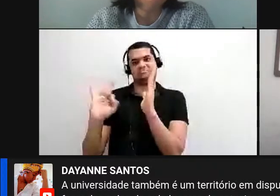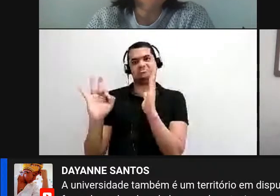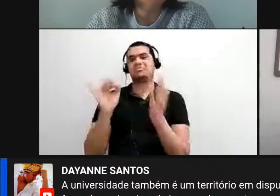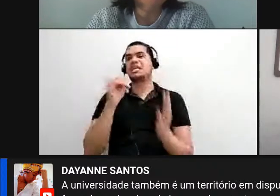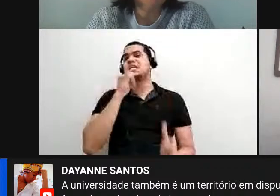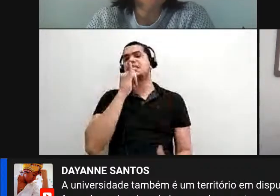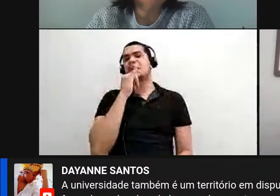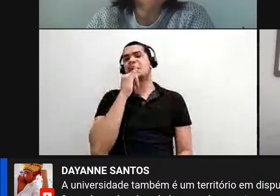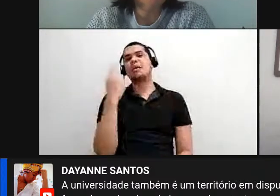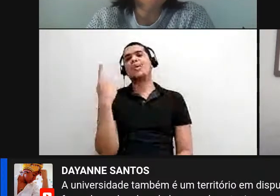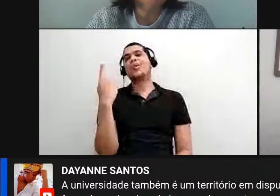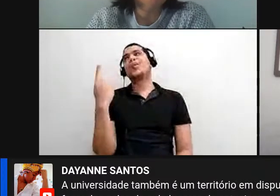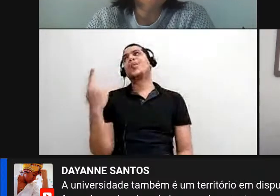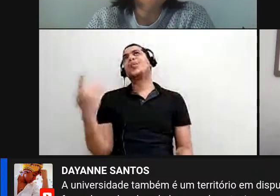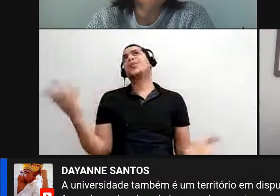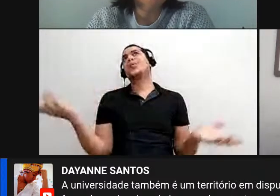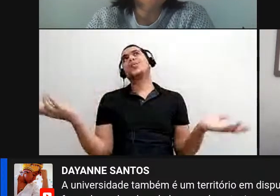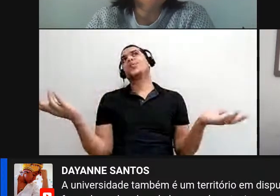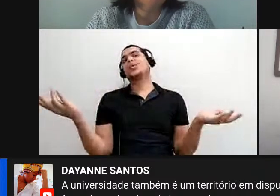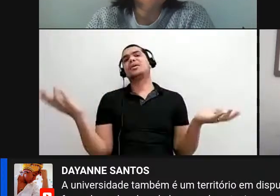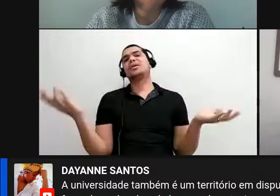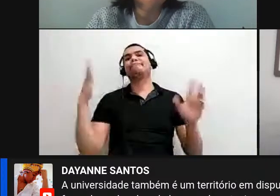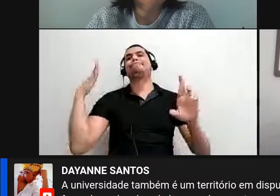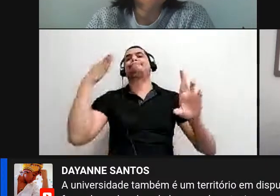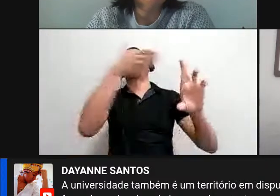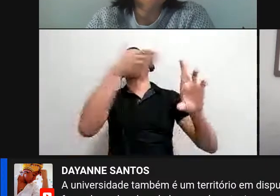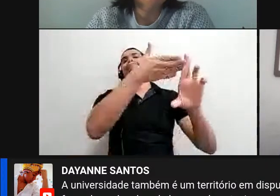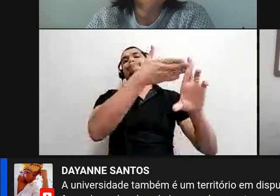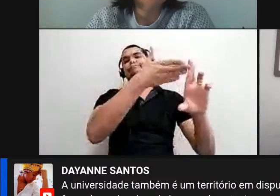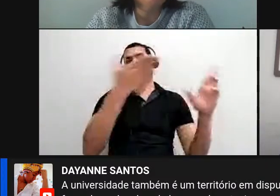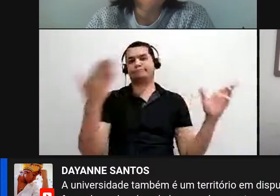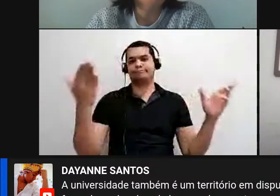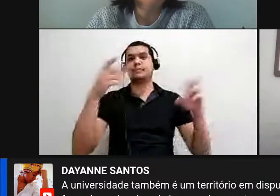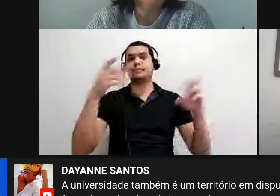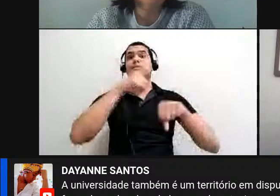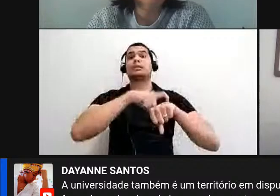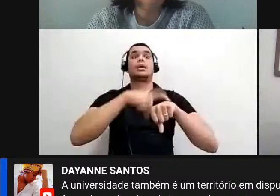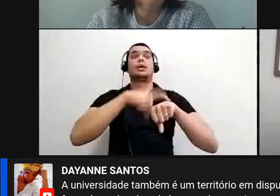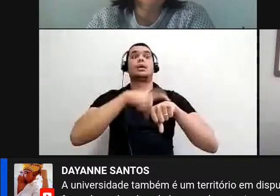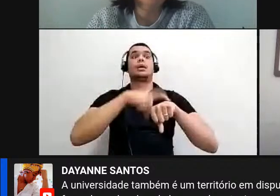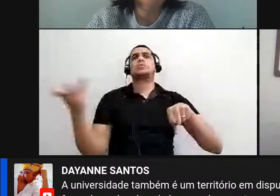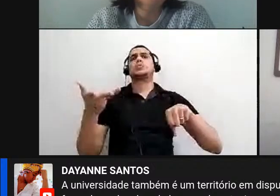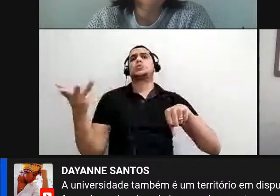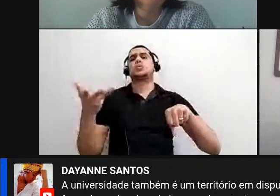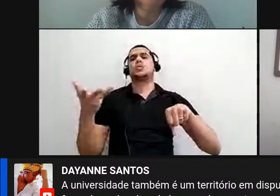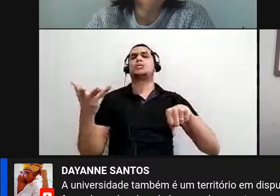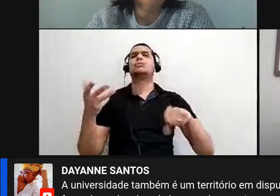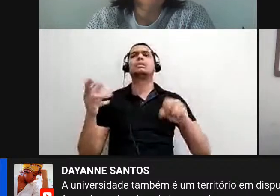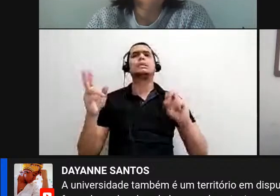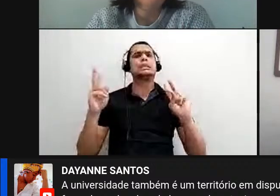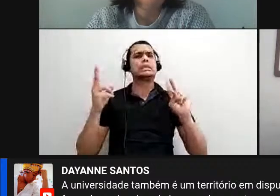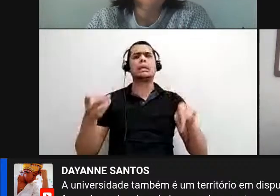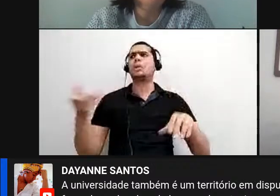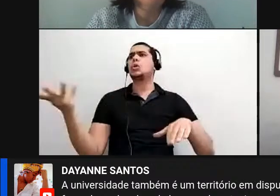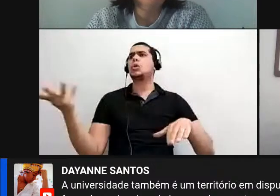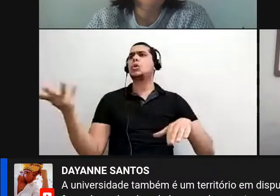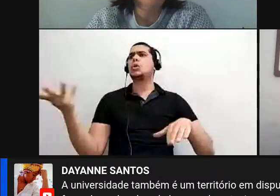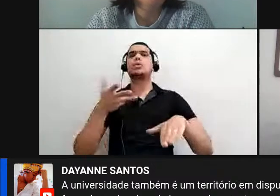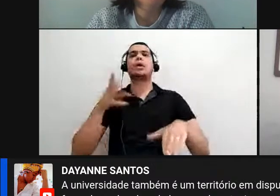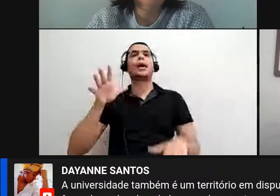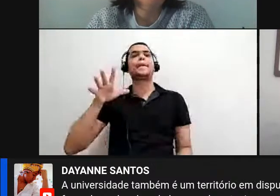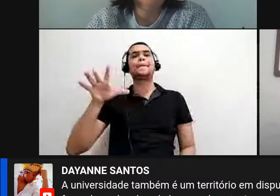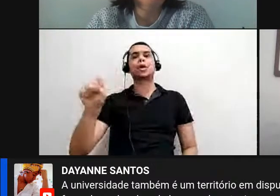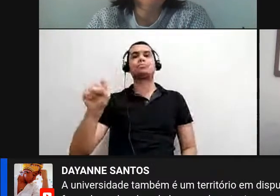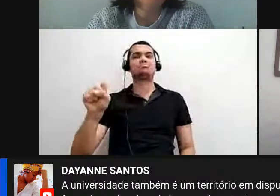tempo que corre, é um tempo que sempre tá correndo e que a gente nunca consegue pegar, é o coelho da Alice, né, tá